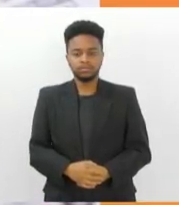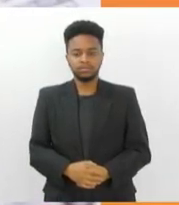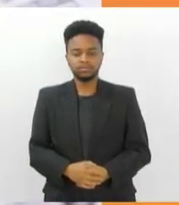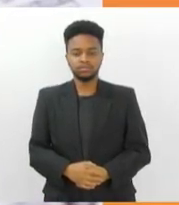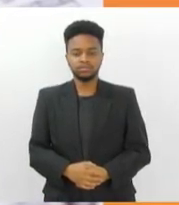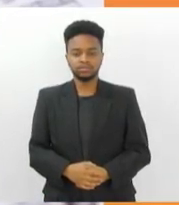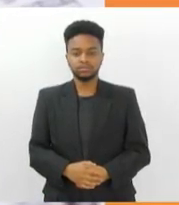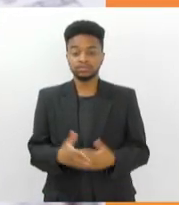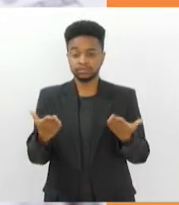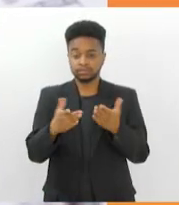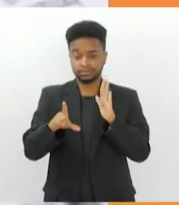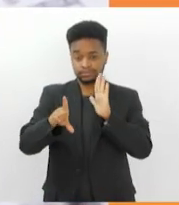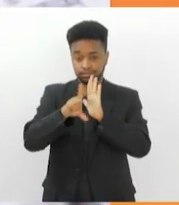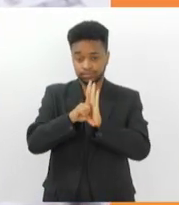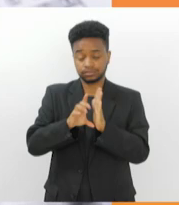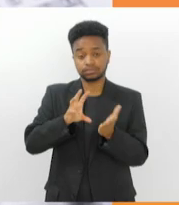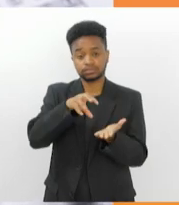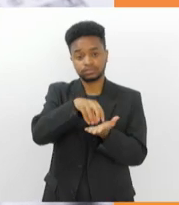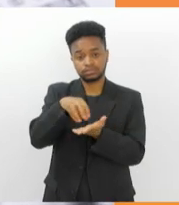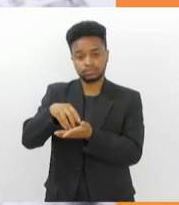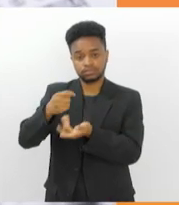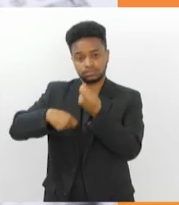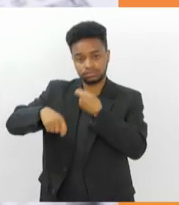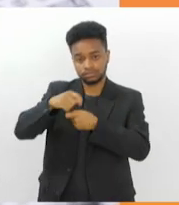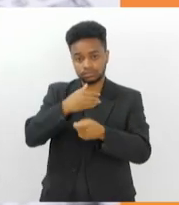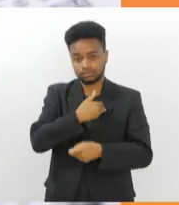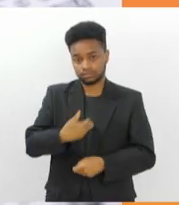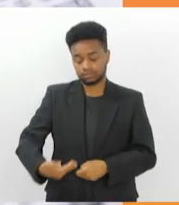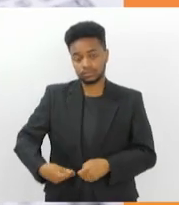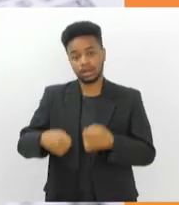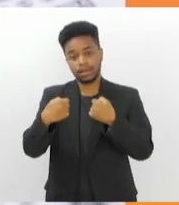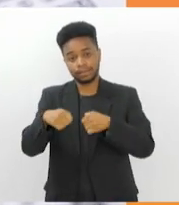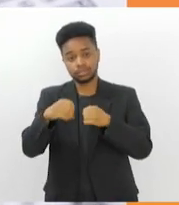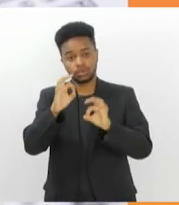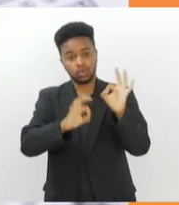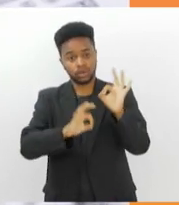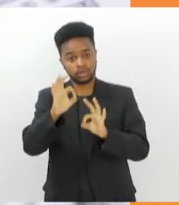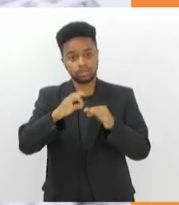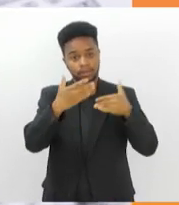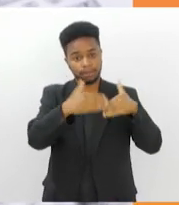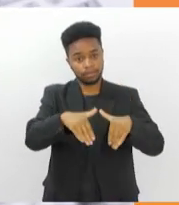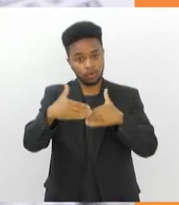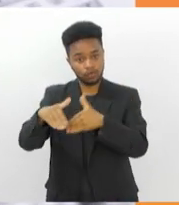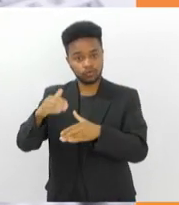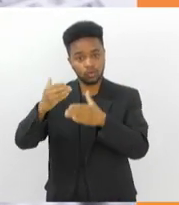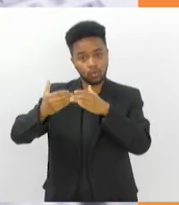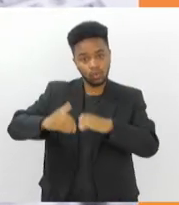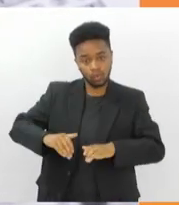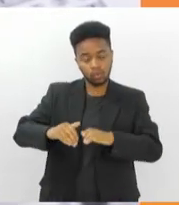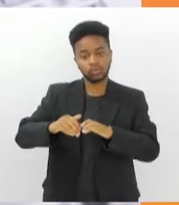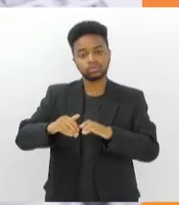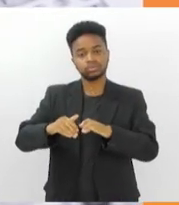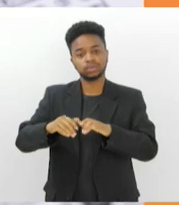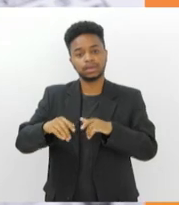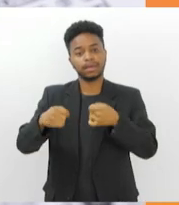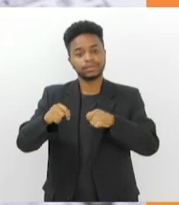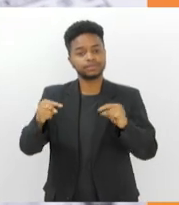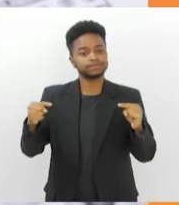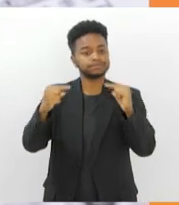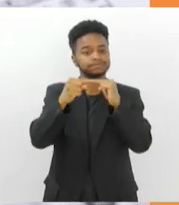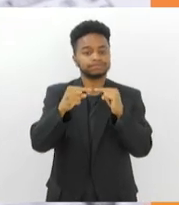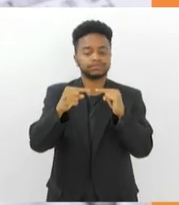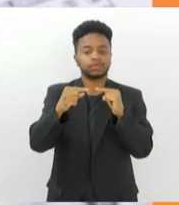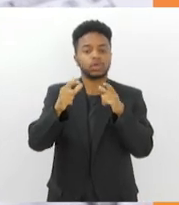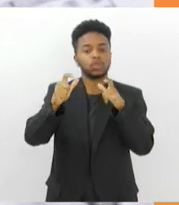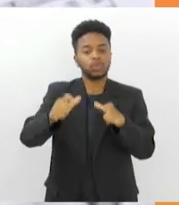Agora é lei. Os órgãos da administração pública devem organizar as provas dos concursos públicos, compatibilizando,